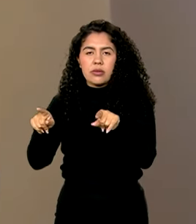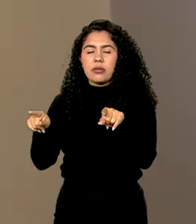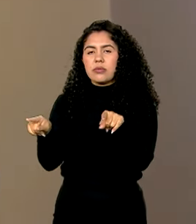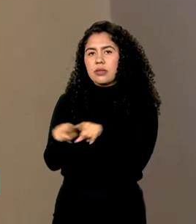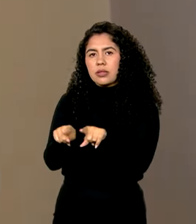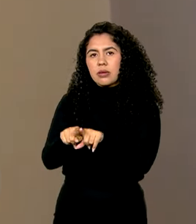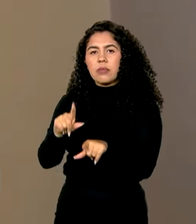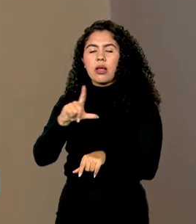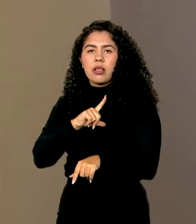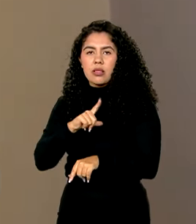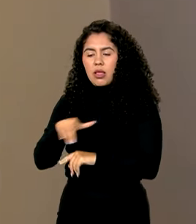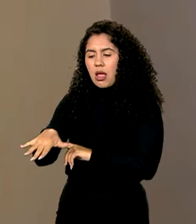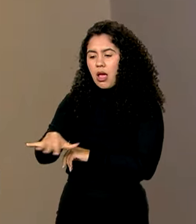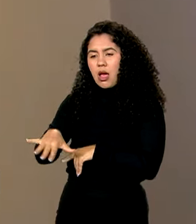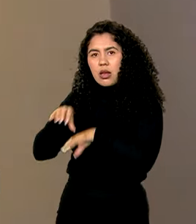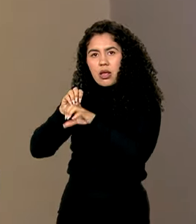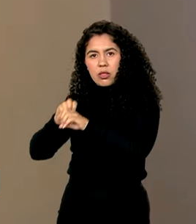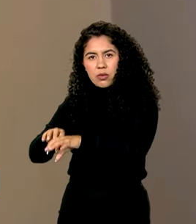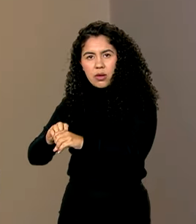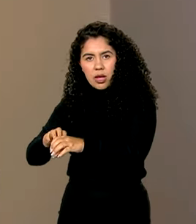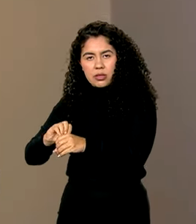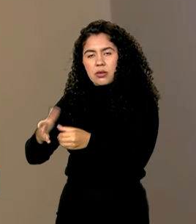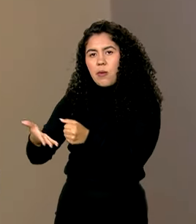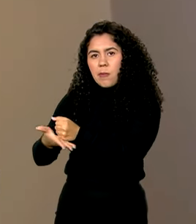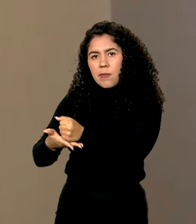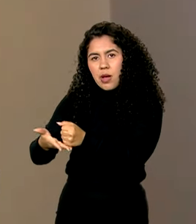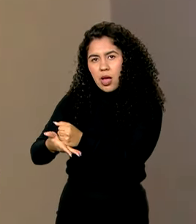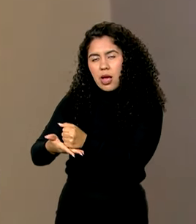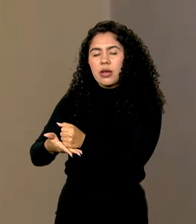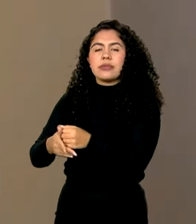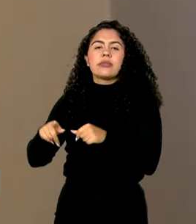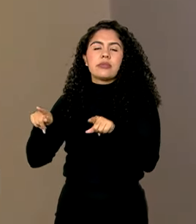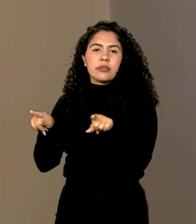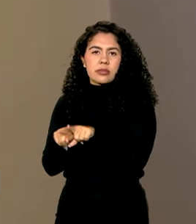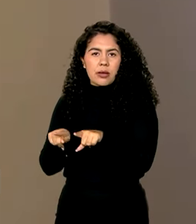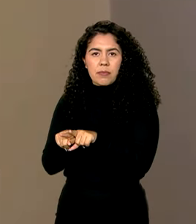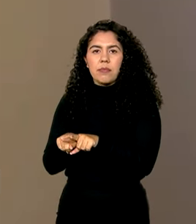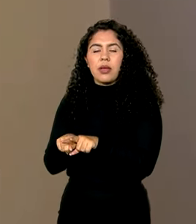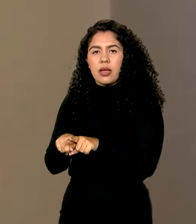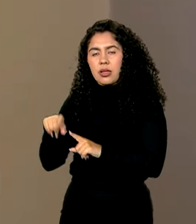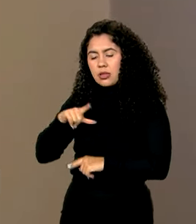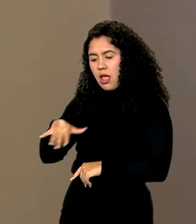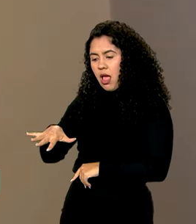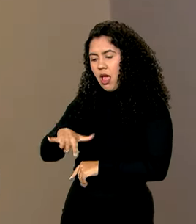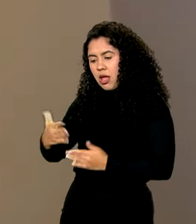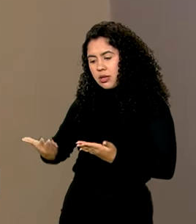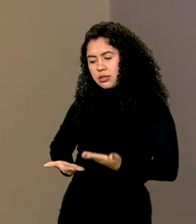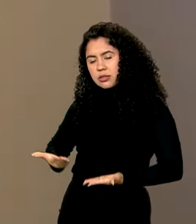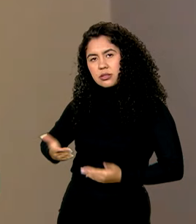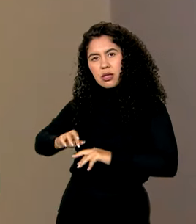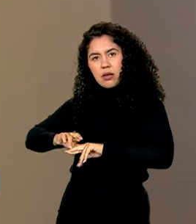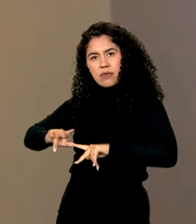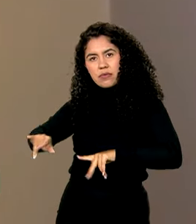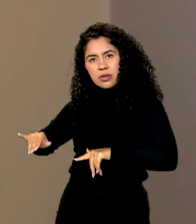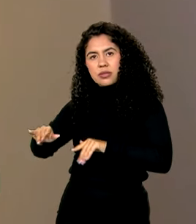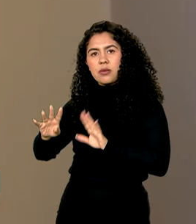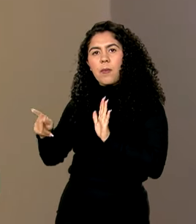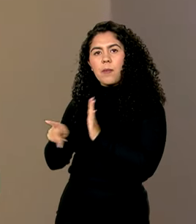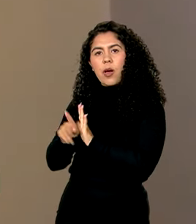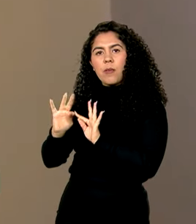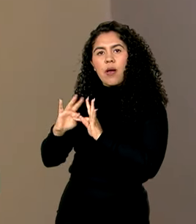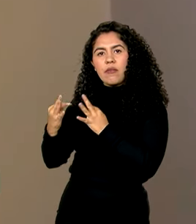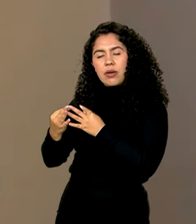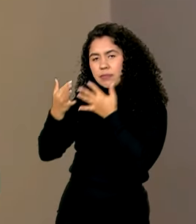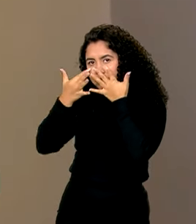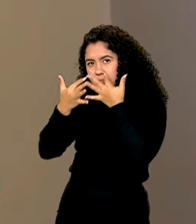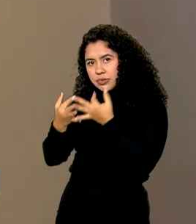comunicação, a educação básica no setor público e também serviços prestados às famílias. Então,